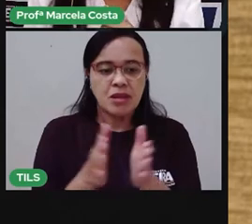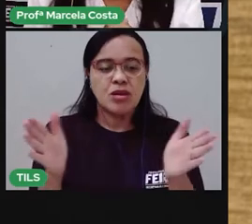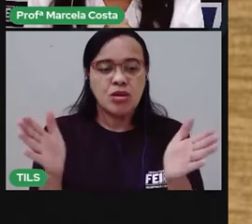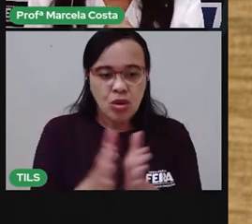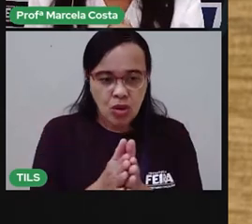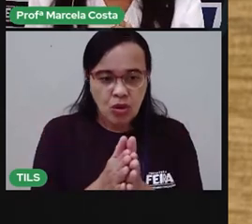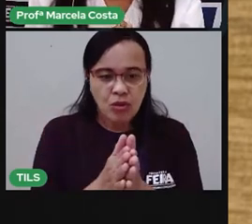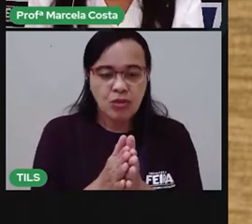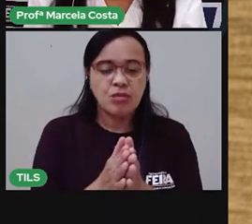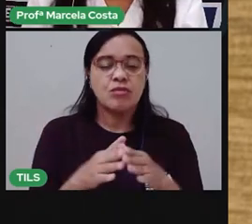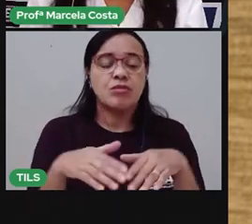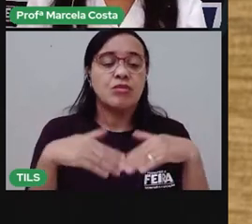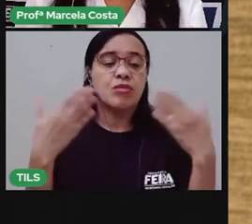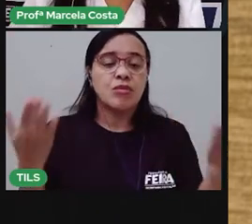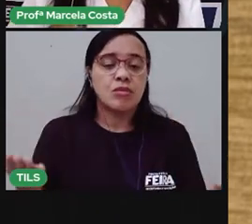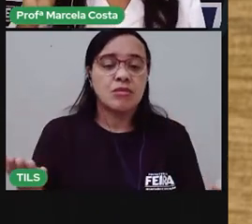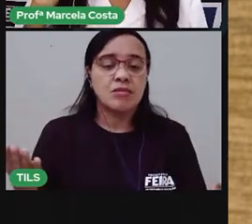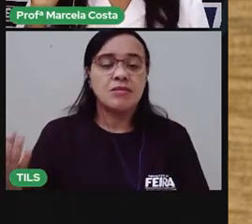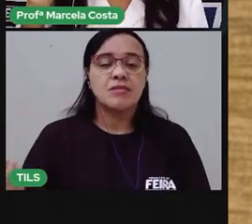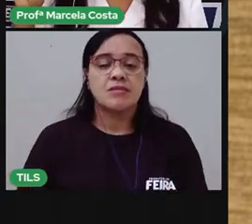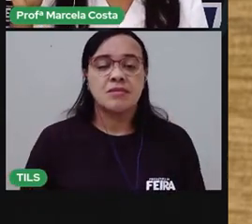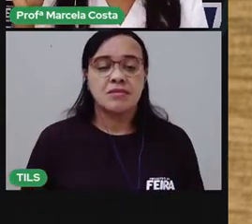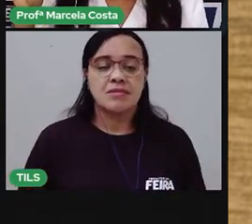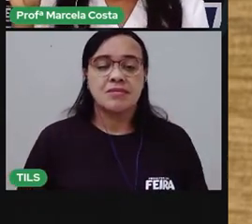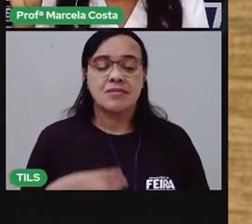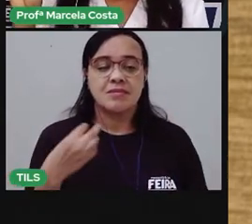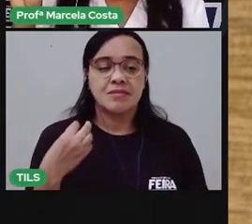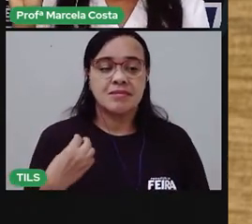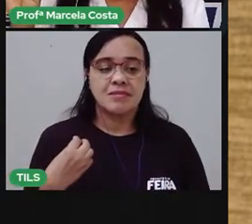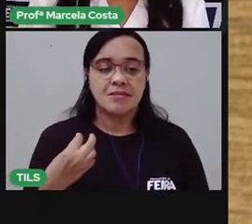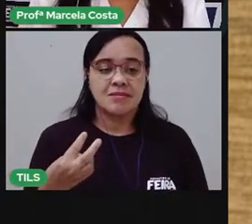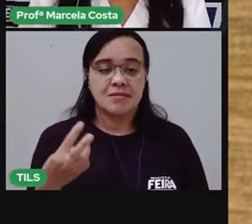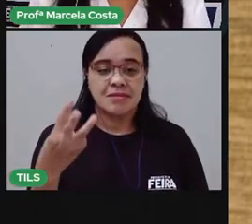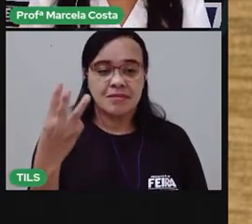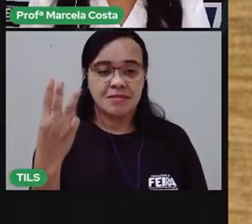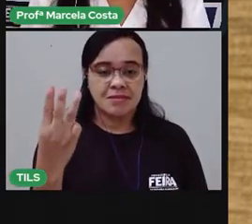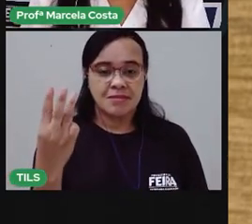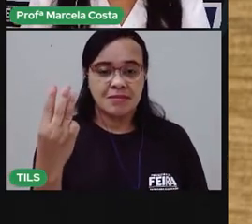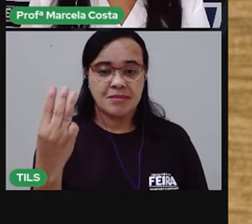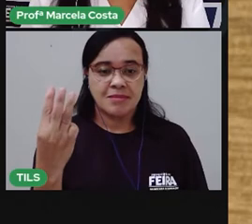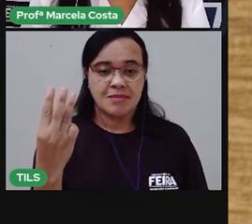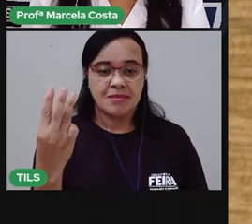Milho tem quantas sílabas, não é isso?